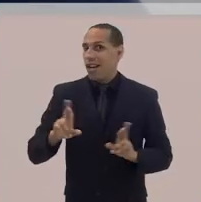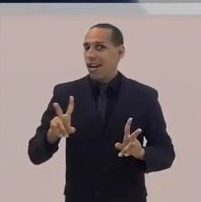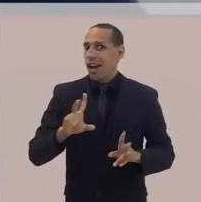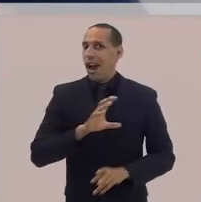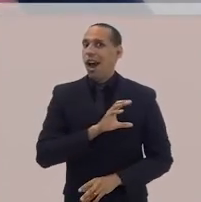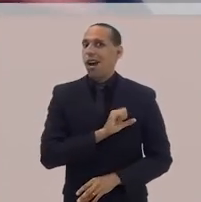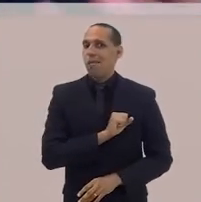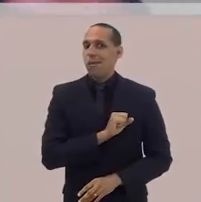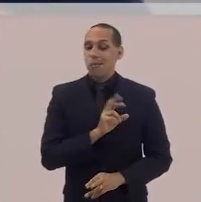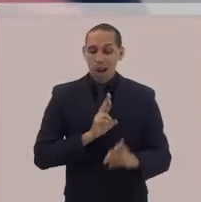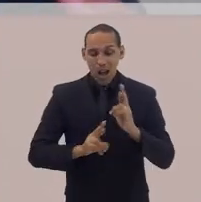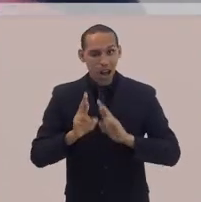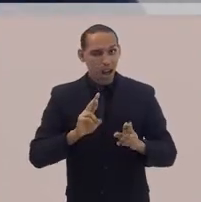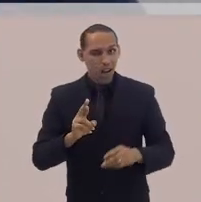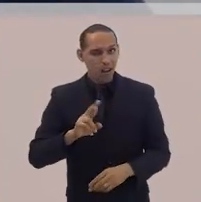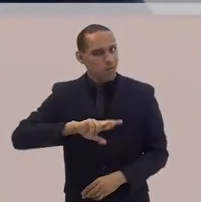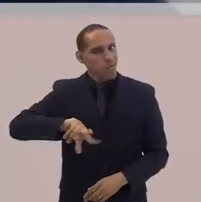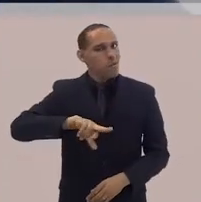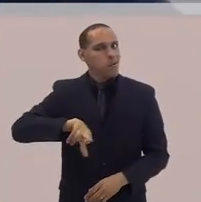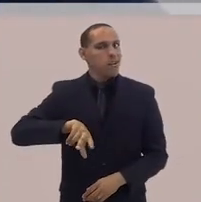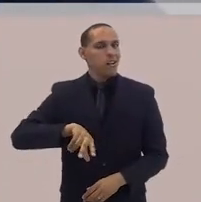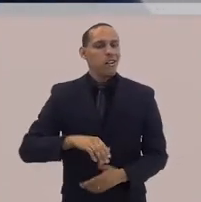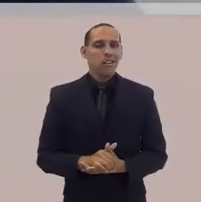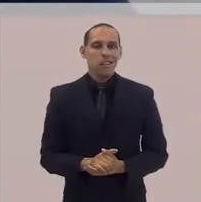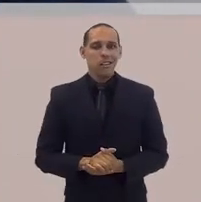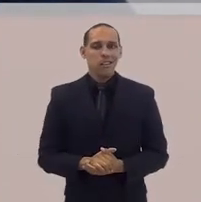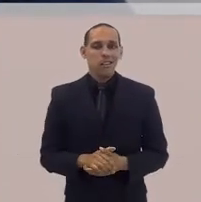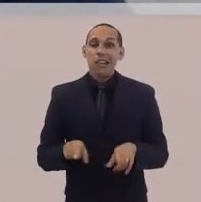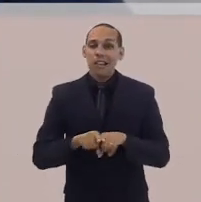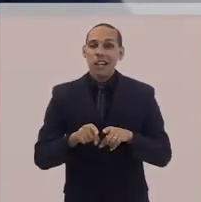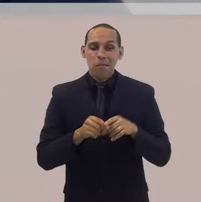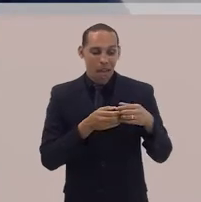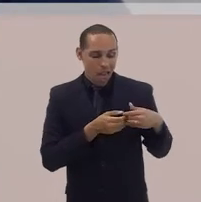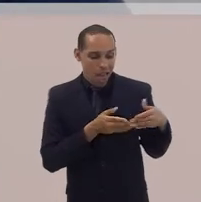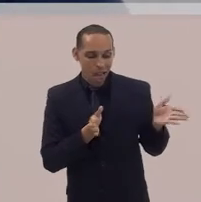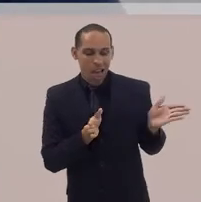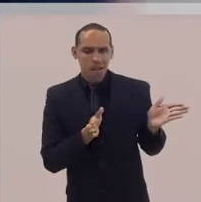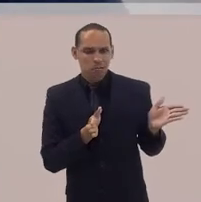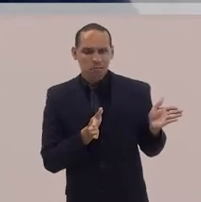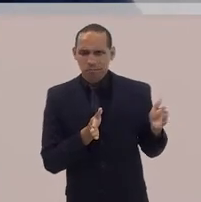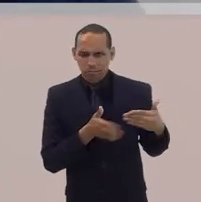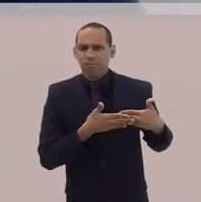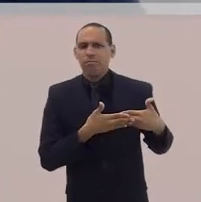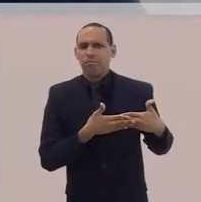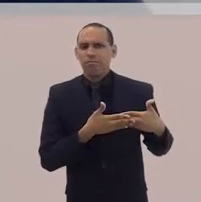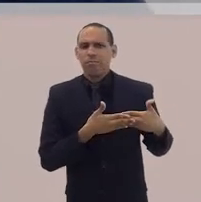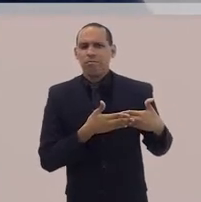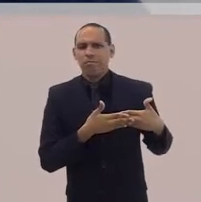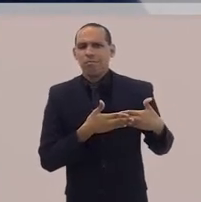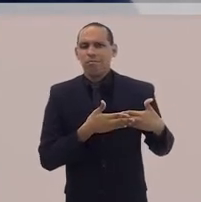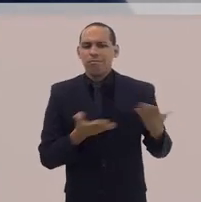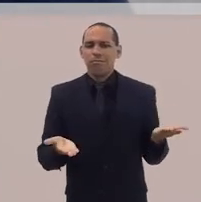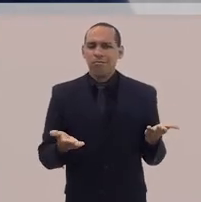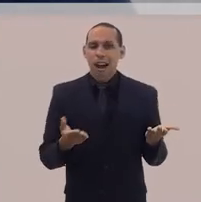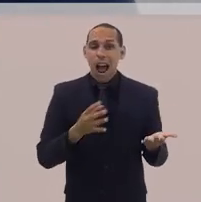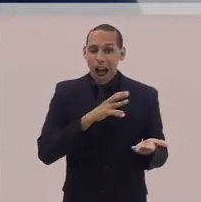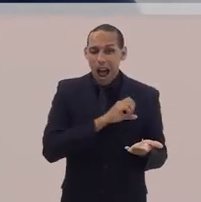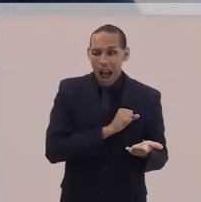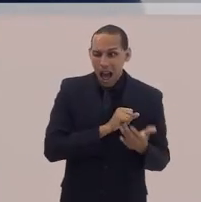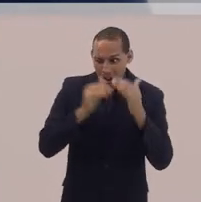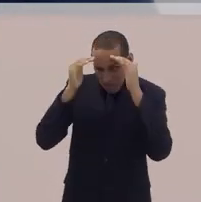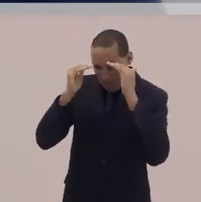mais relacionamento, abertura de coração, vontade de servir e amar.